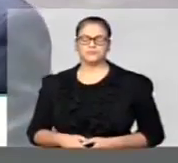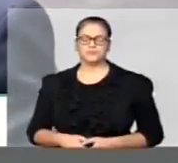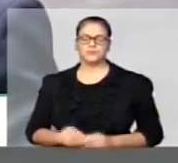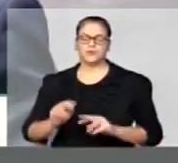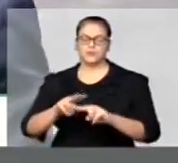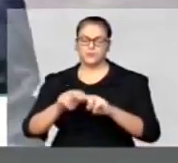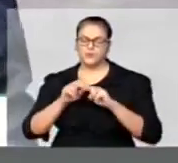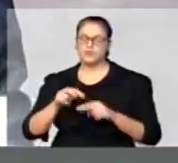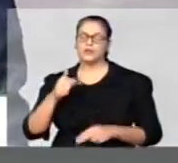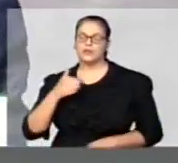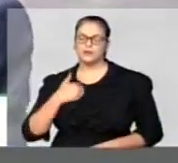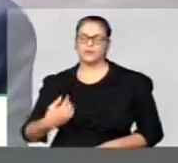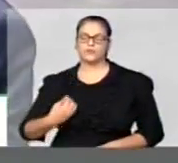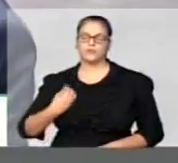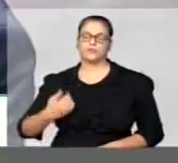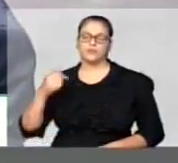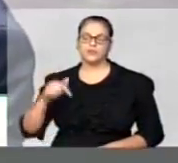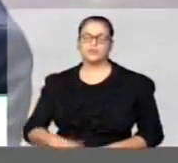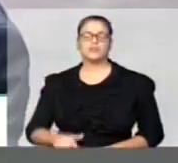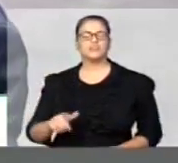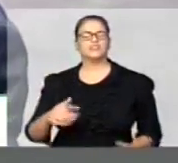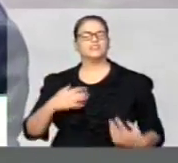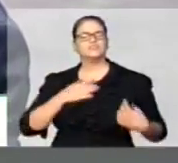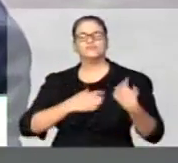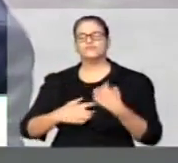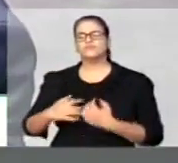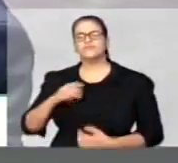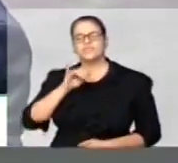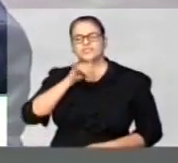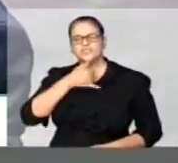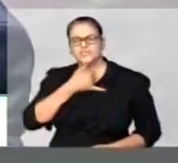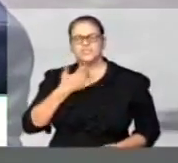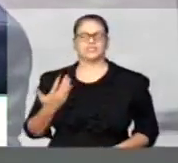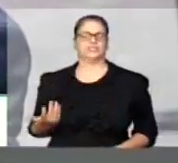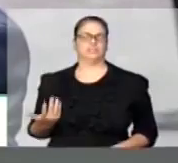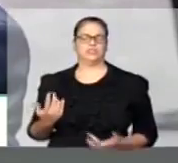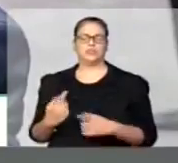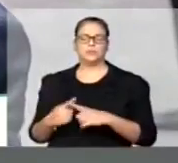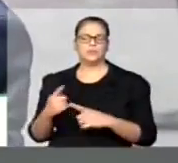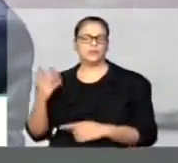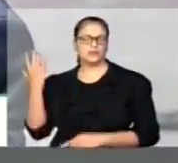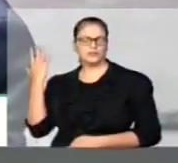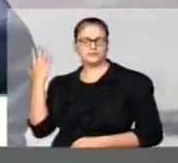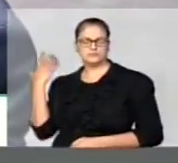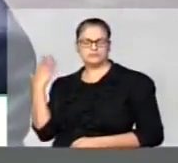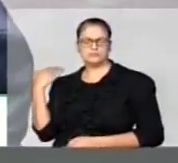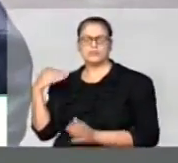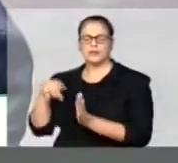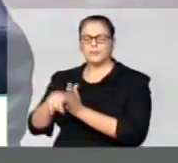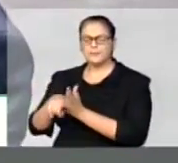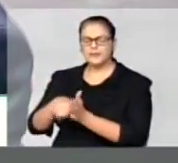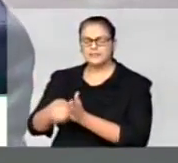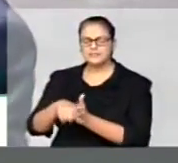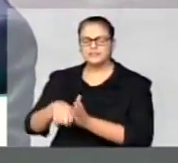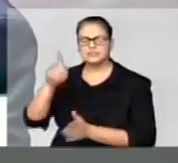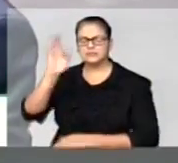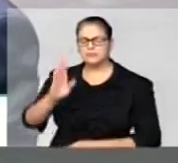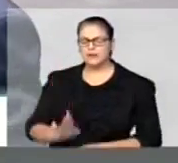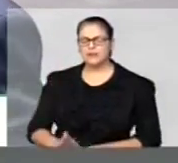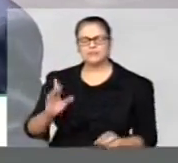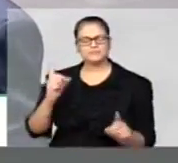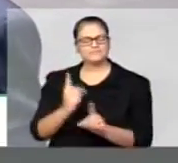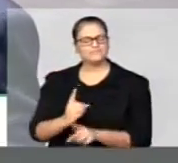Por isso, eu estou aqui lamentando hoje as últimas pesquisas, pesquisas recentes sobre o Brasil, sobre leitura.